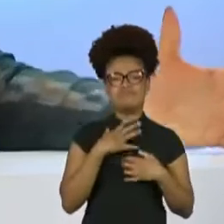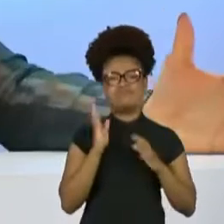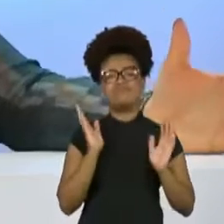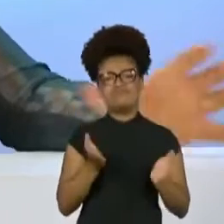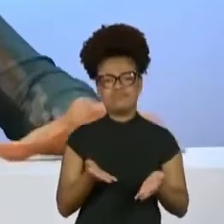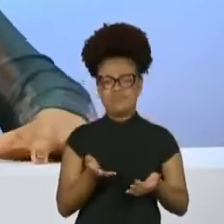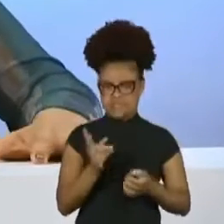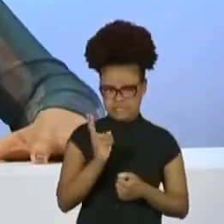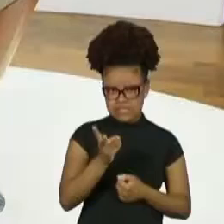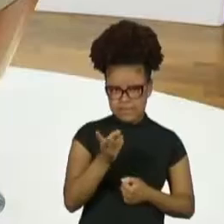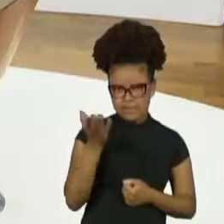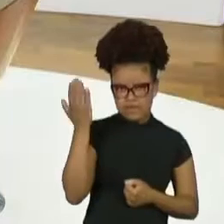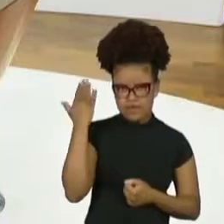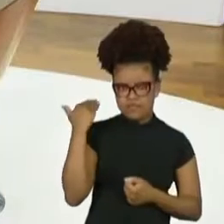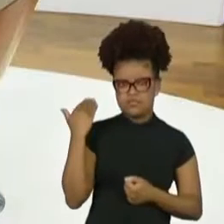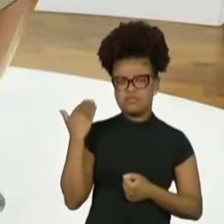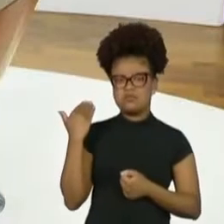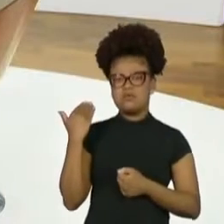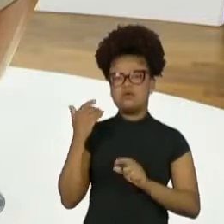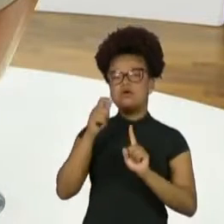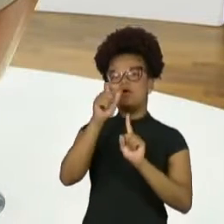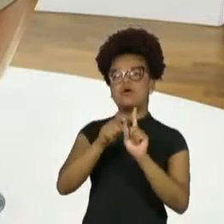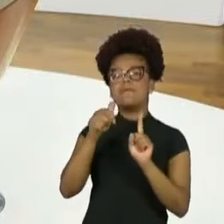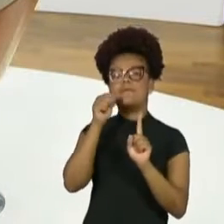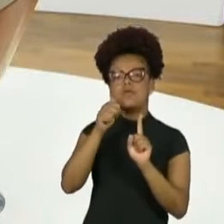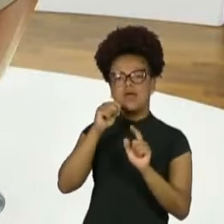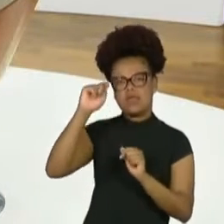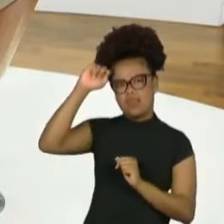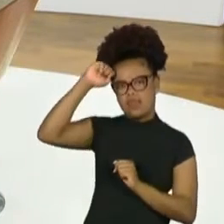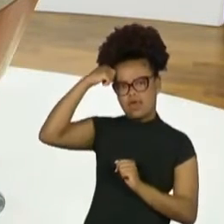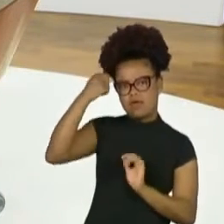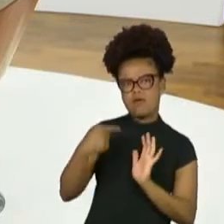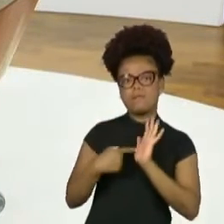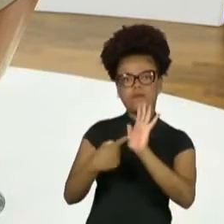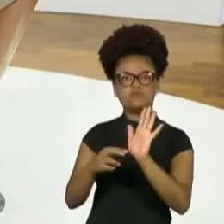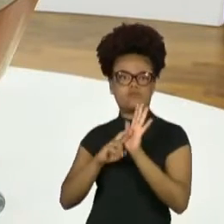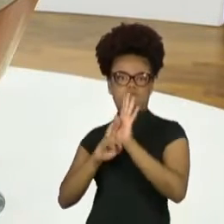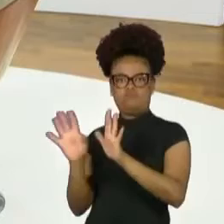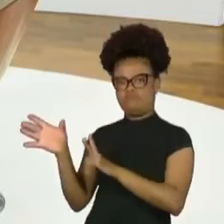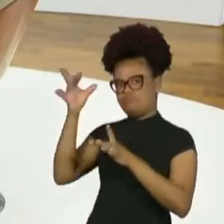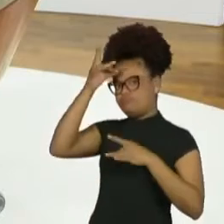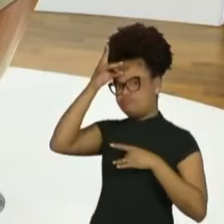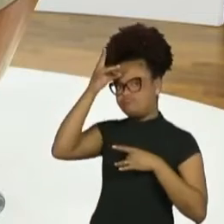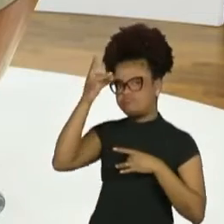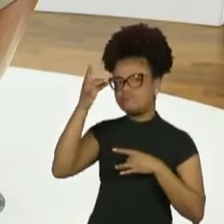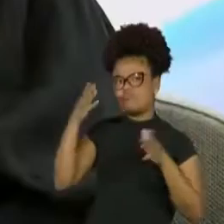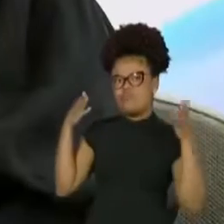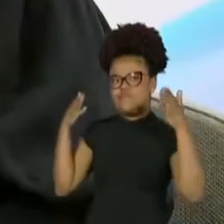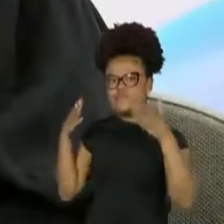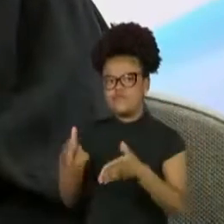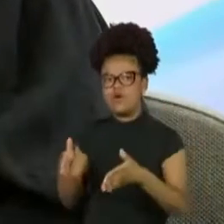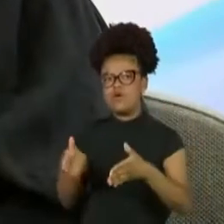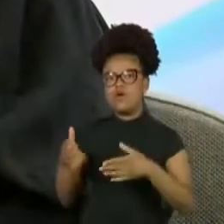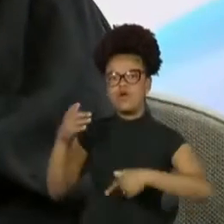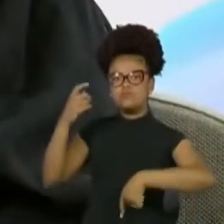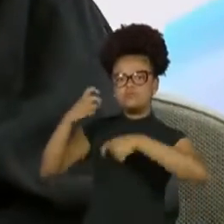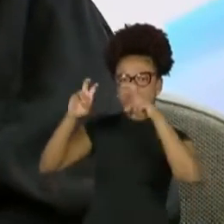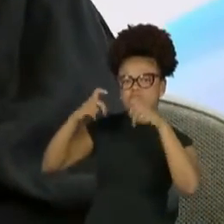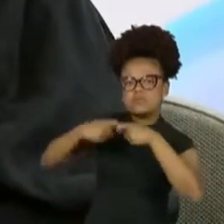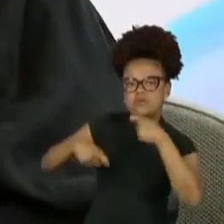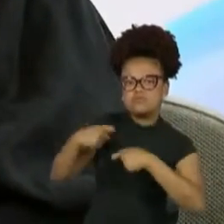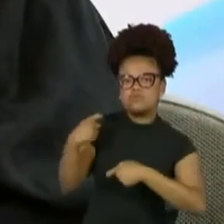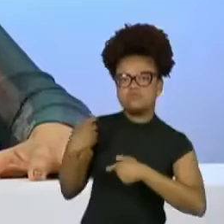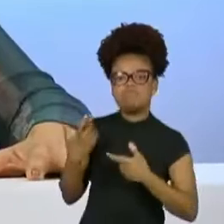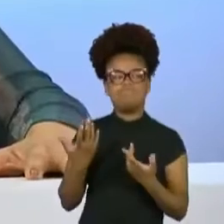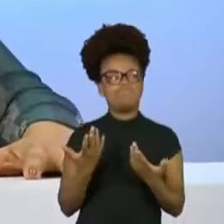muito tempo na nossa história, na objetificação da mulher negra? Não, eu não me senti assim fazendo o